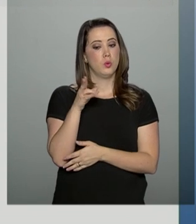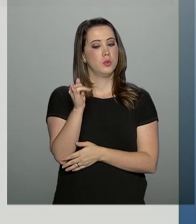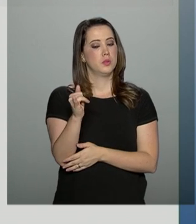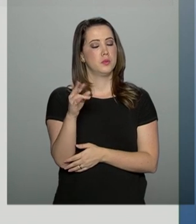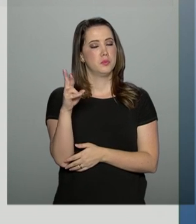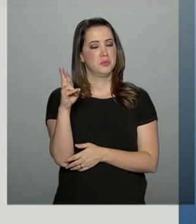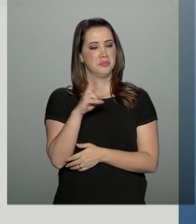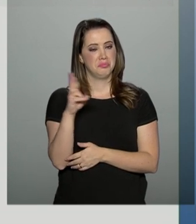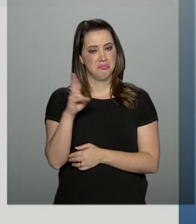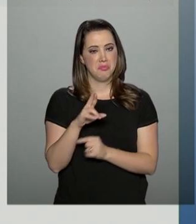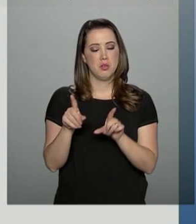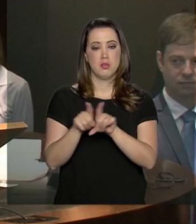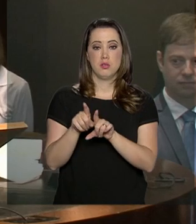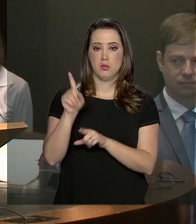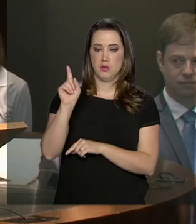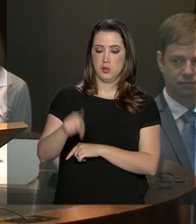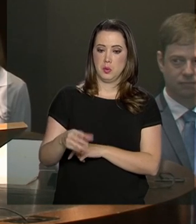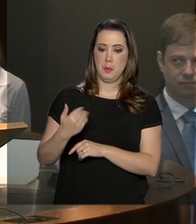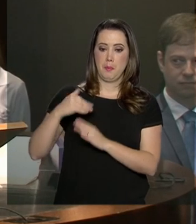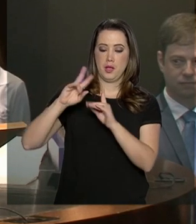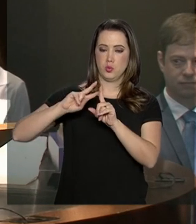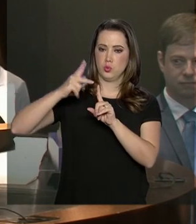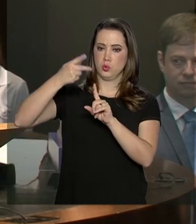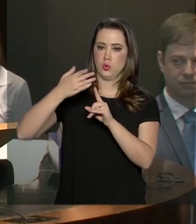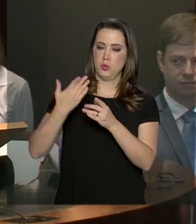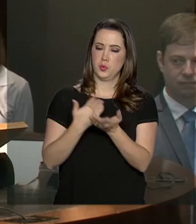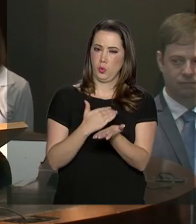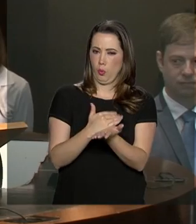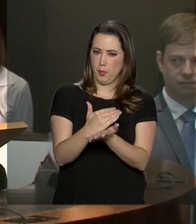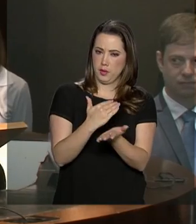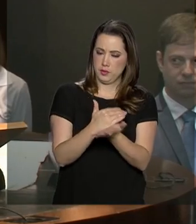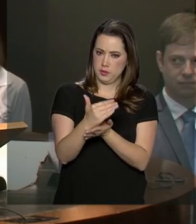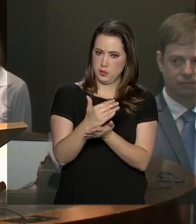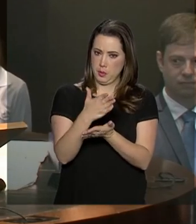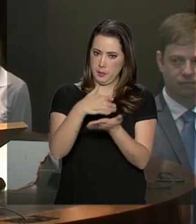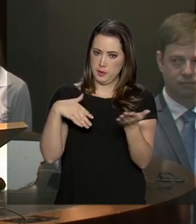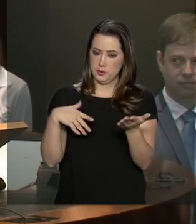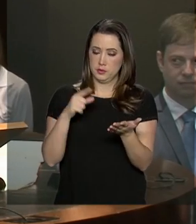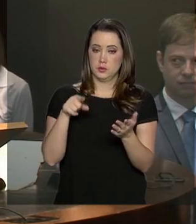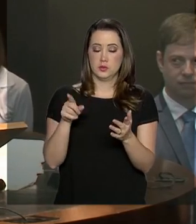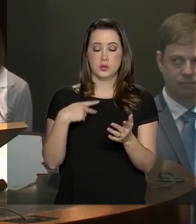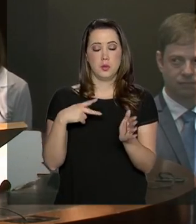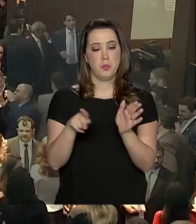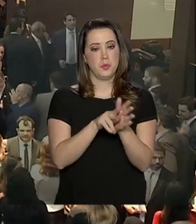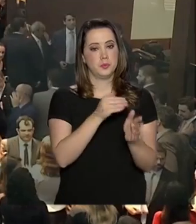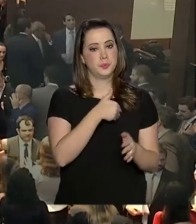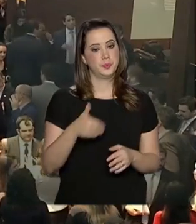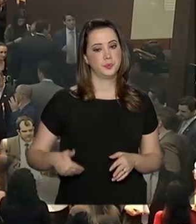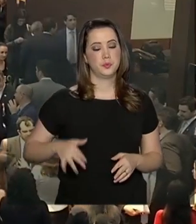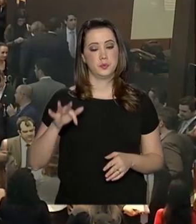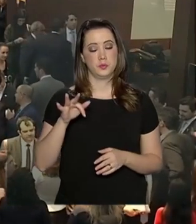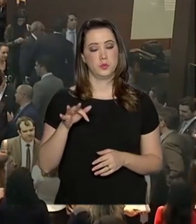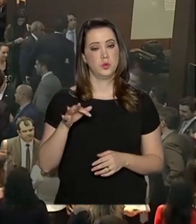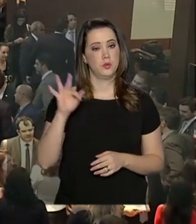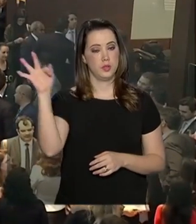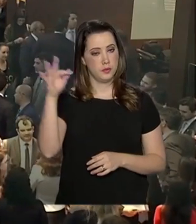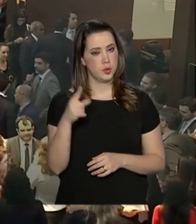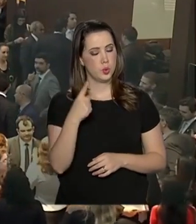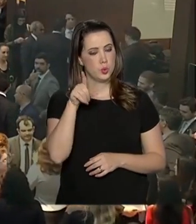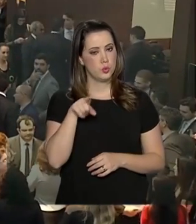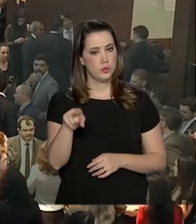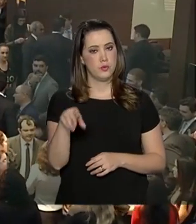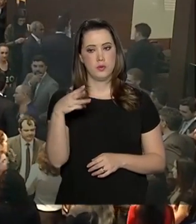719 milhões, mas do dobro da outorga, a parcela destinada aos cofres do governo, de 1,39